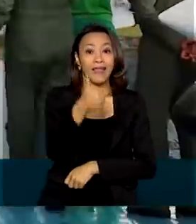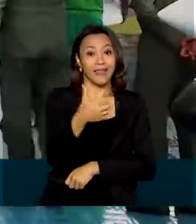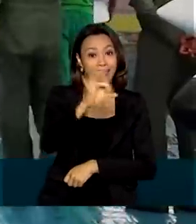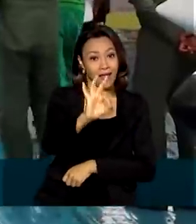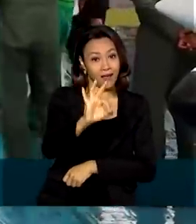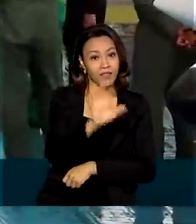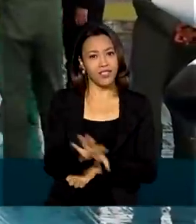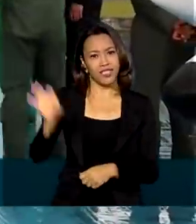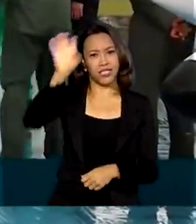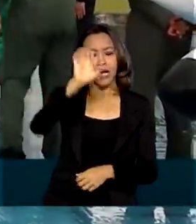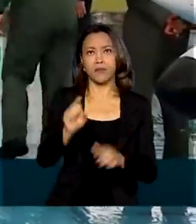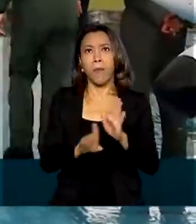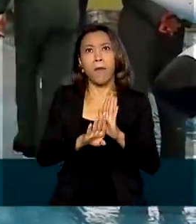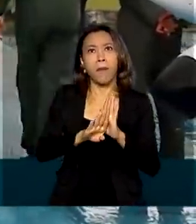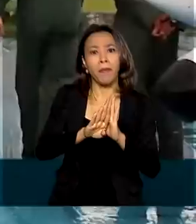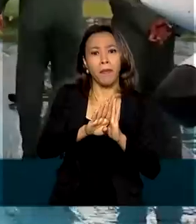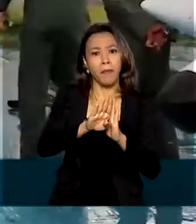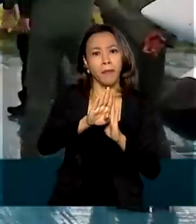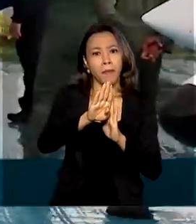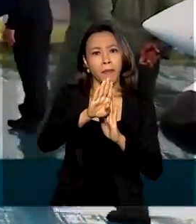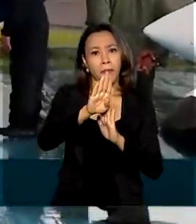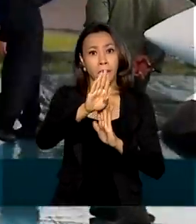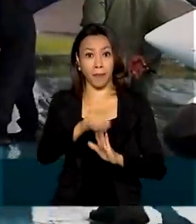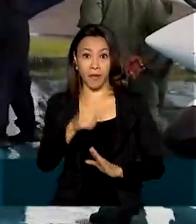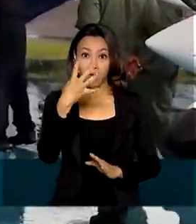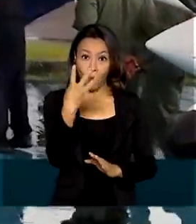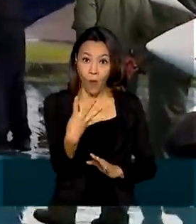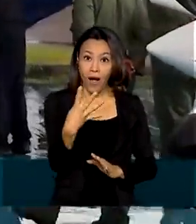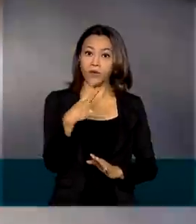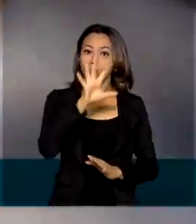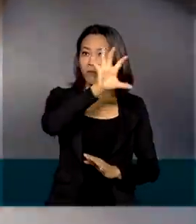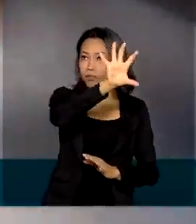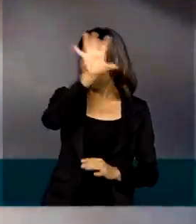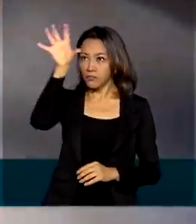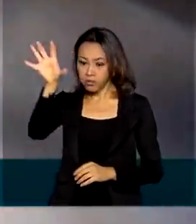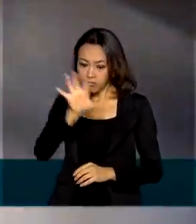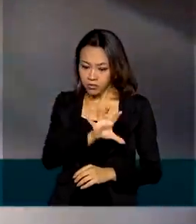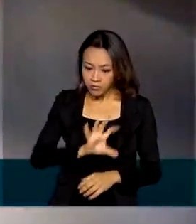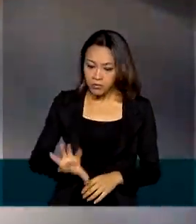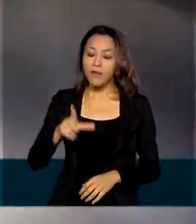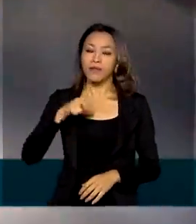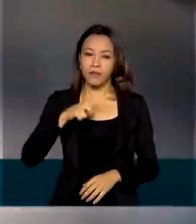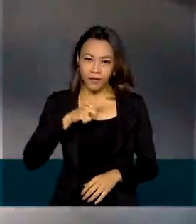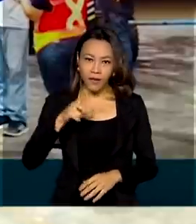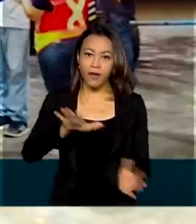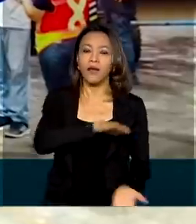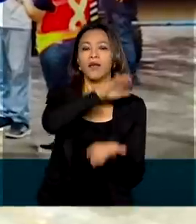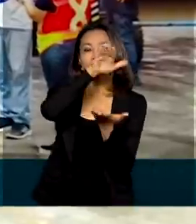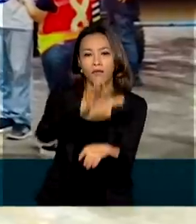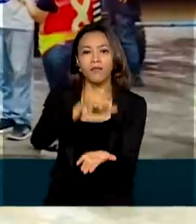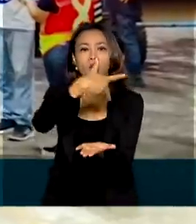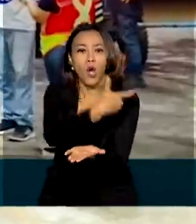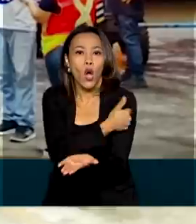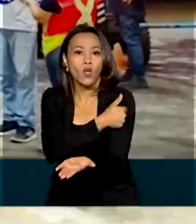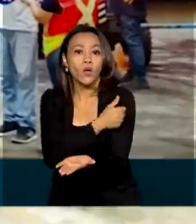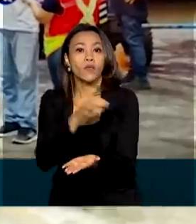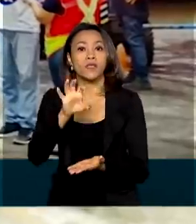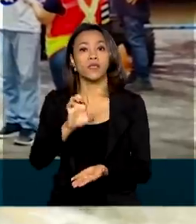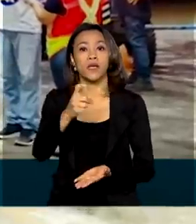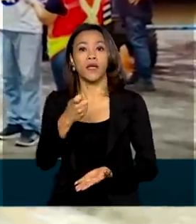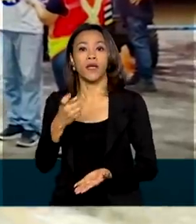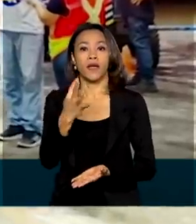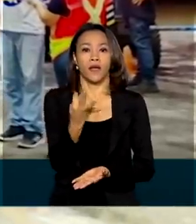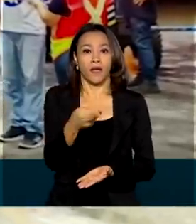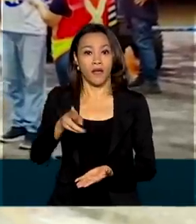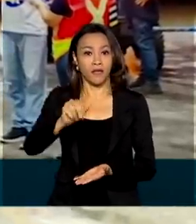picos recentes da infecção em quatro regiões recebem ainda doses extras do fundo estratégico, que equivale